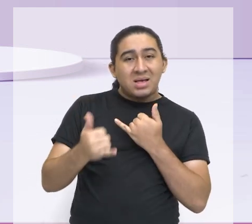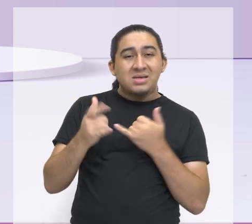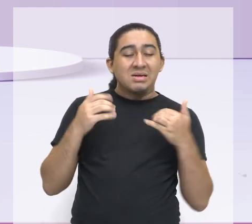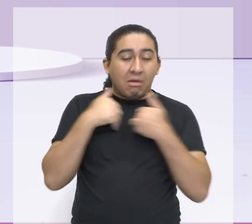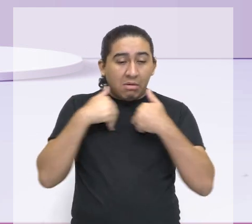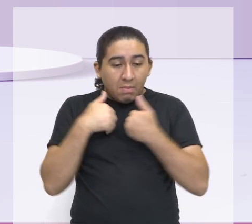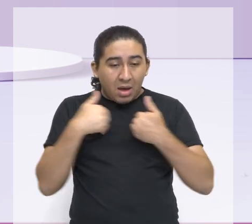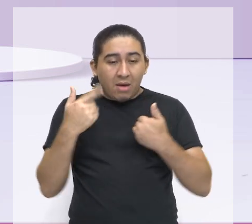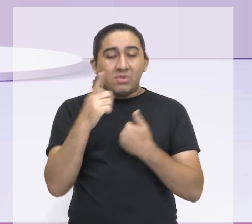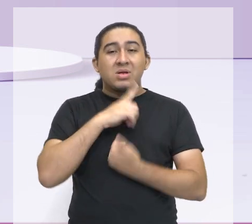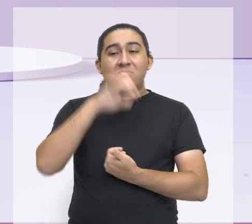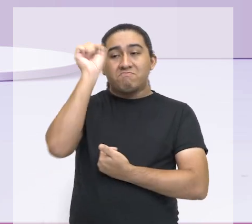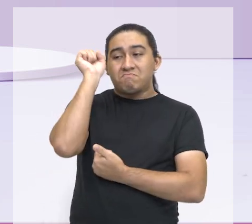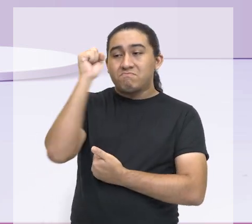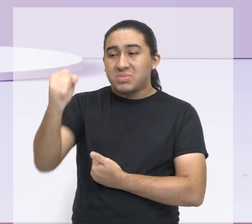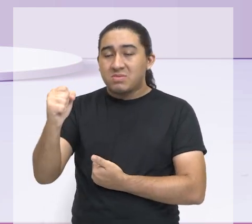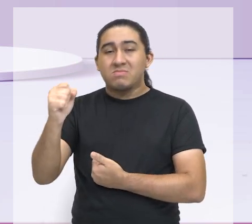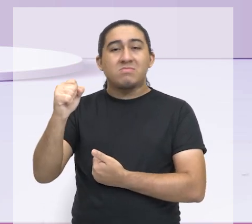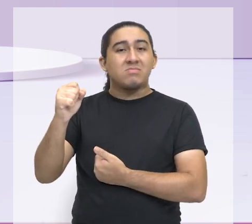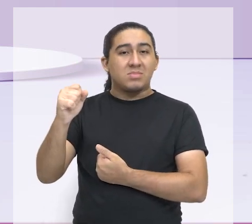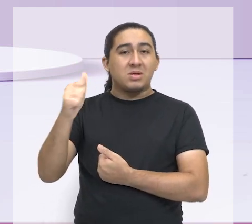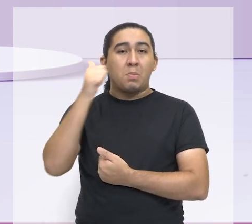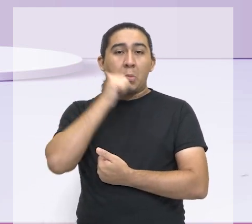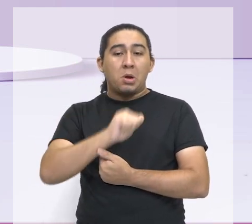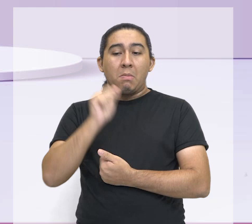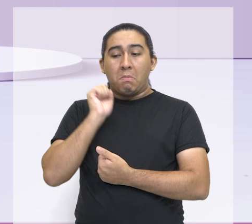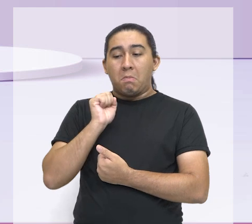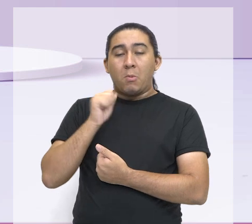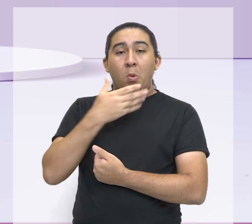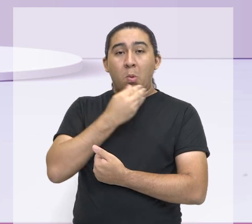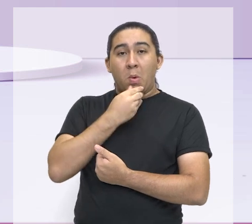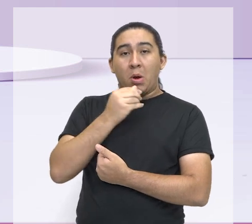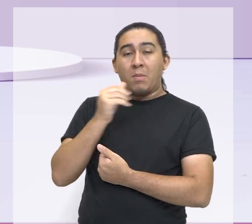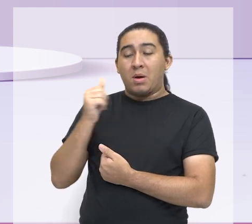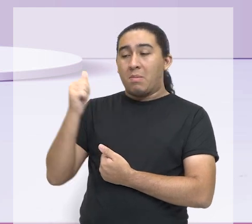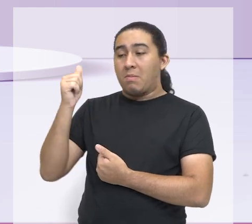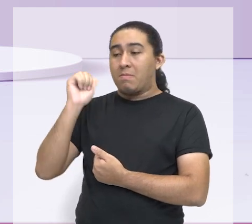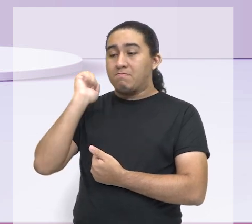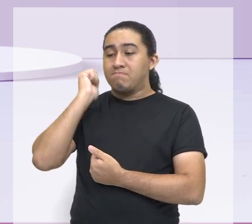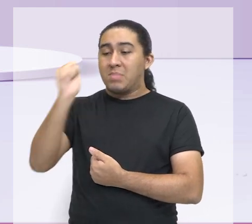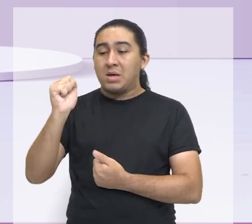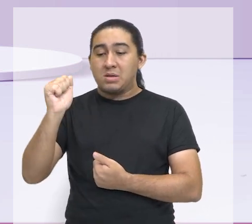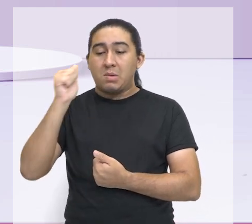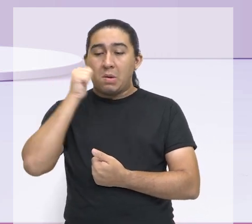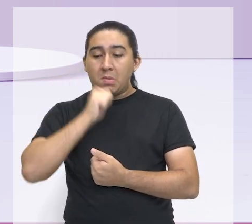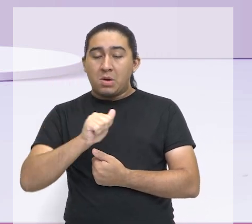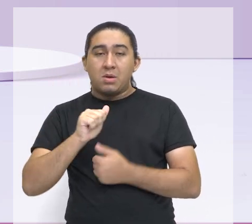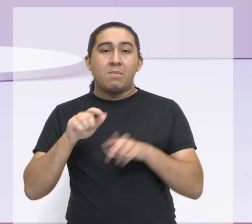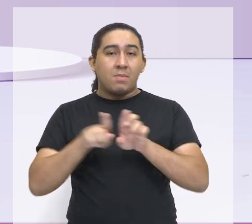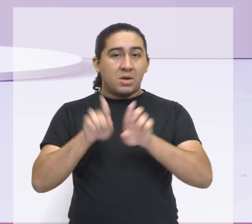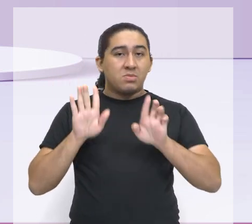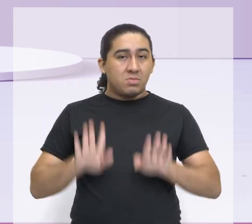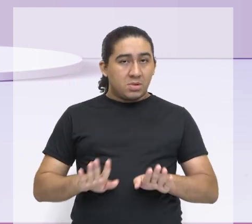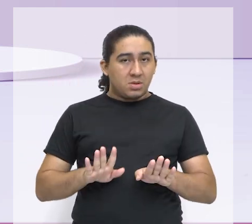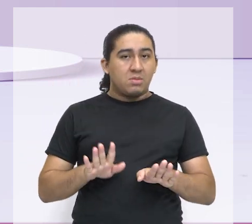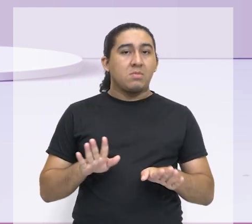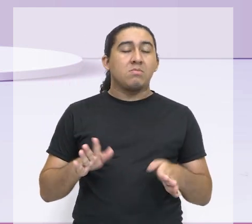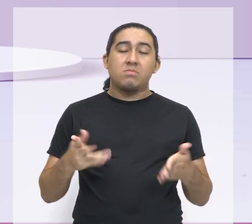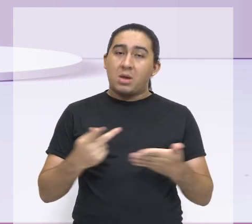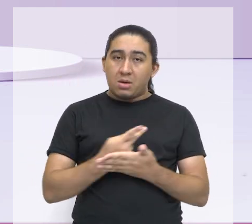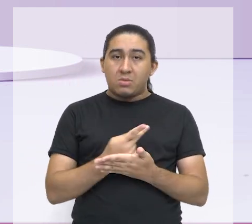cometem crimes, matam a mulher. Então, a mulher tem direitos. Hoje, está muito mais